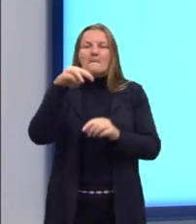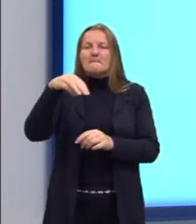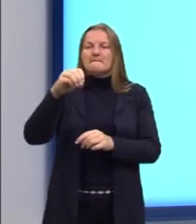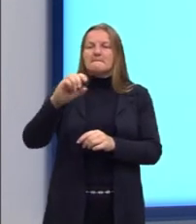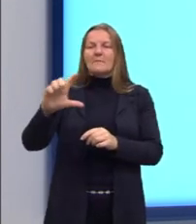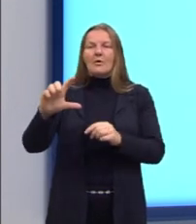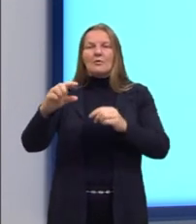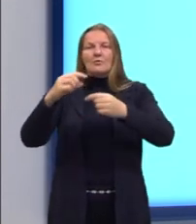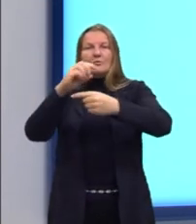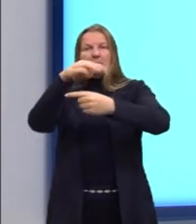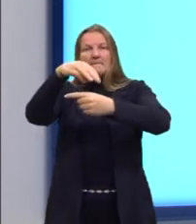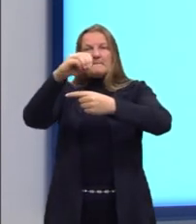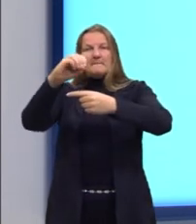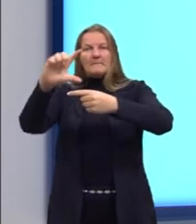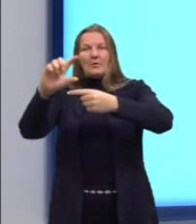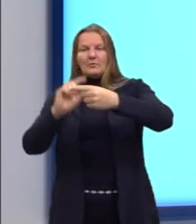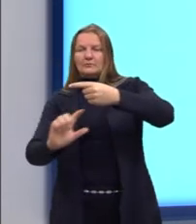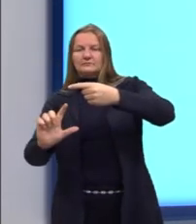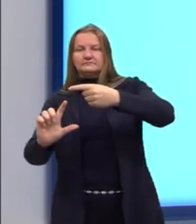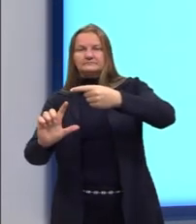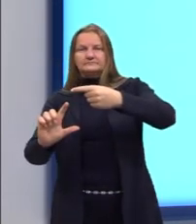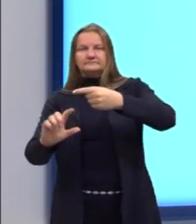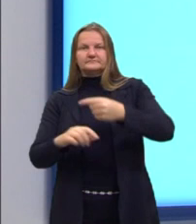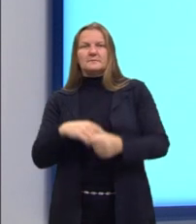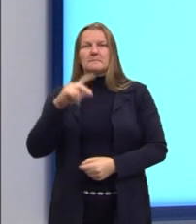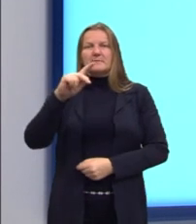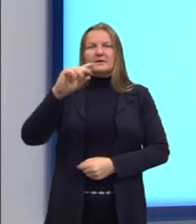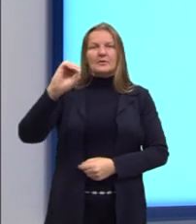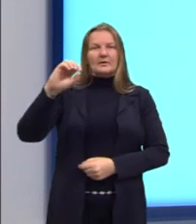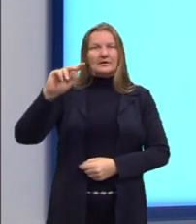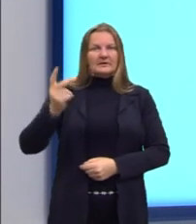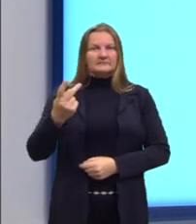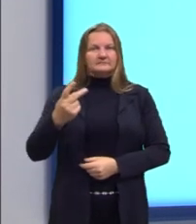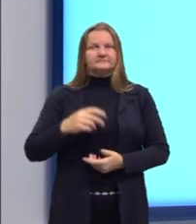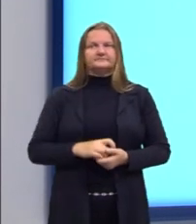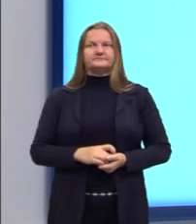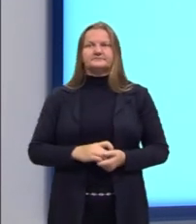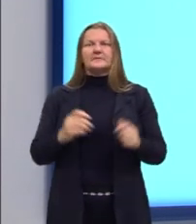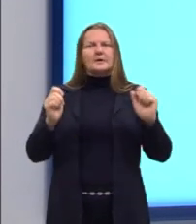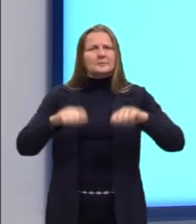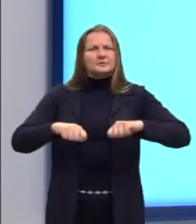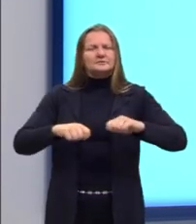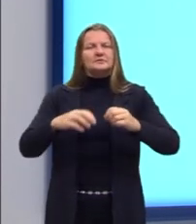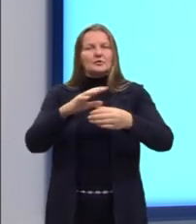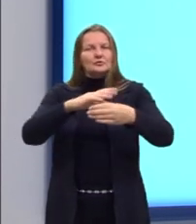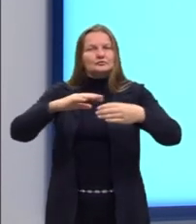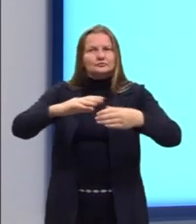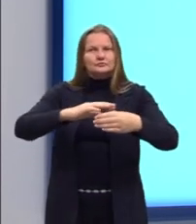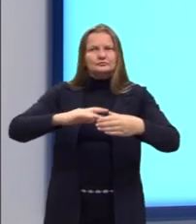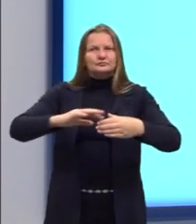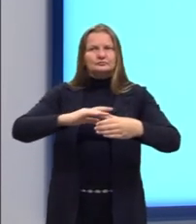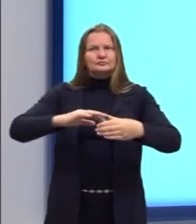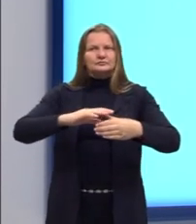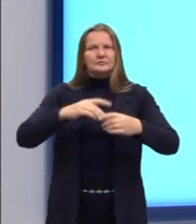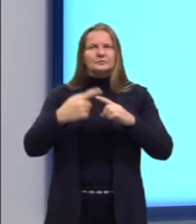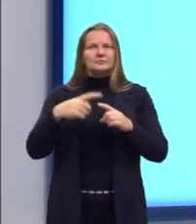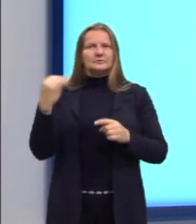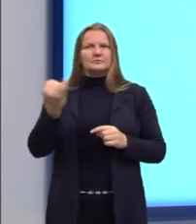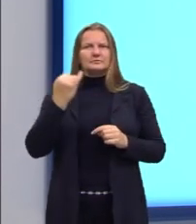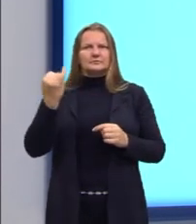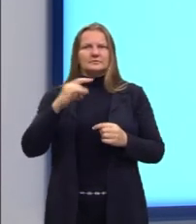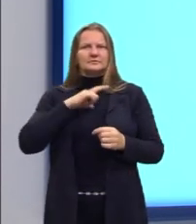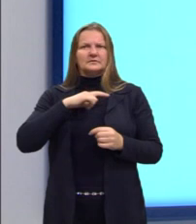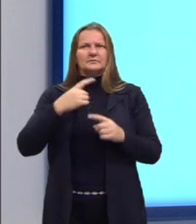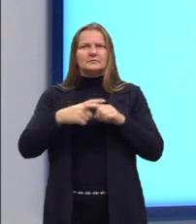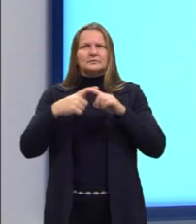hidroxila. Então, POH, de potencial da hidroxila, em uma solução. É muito importante saber